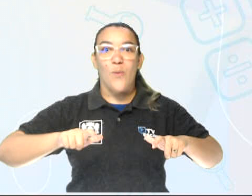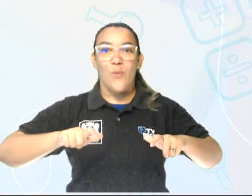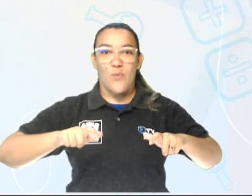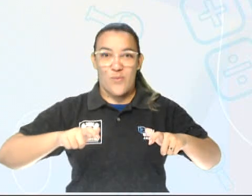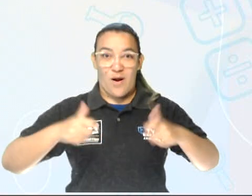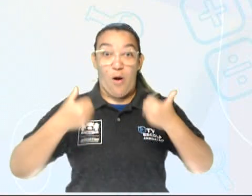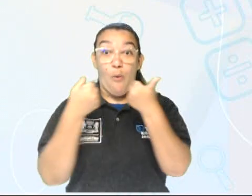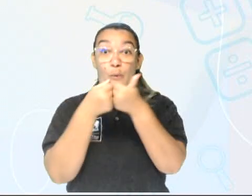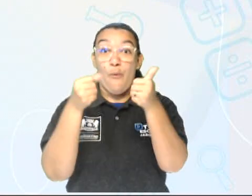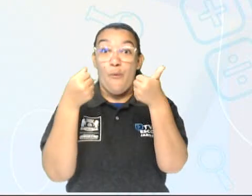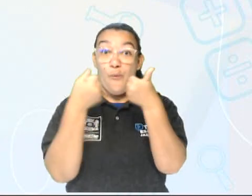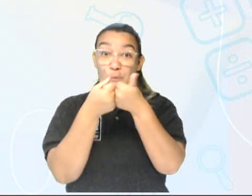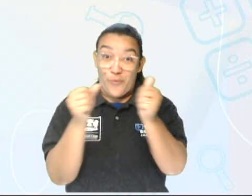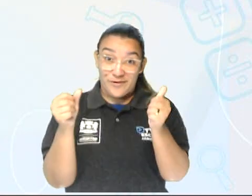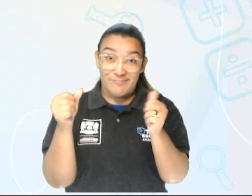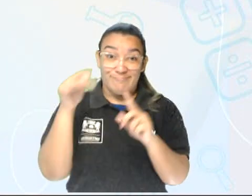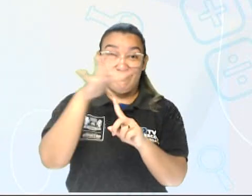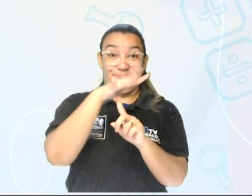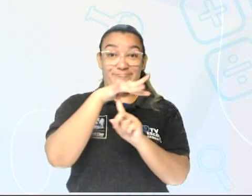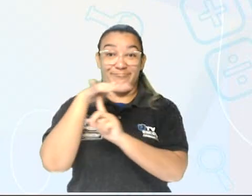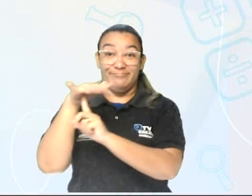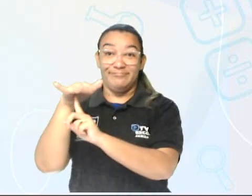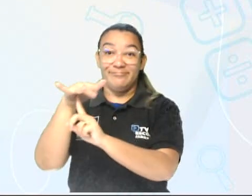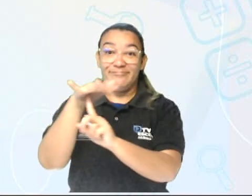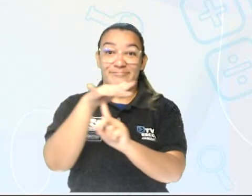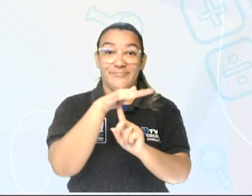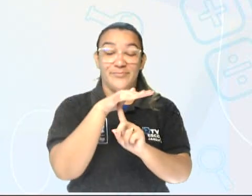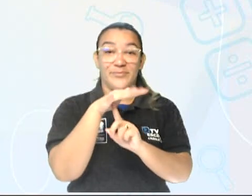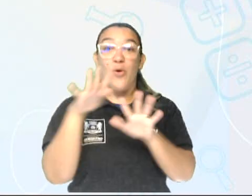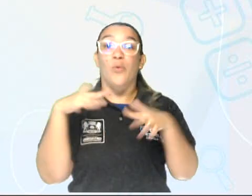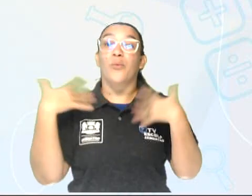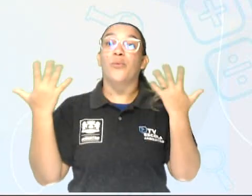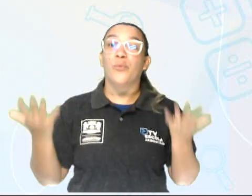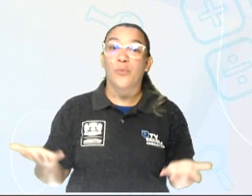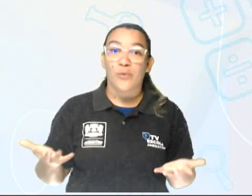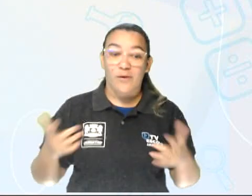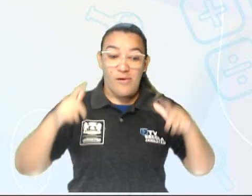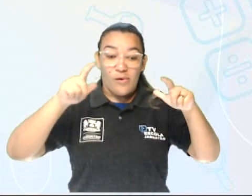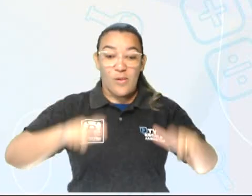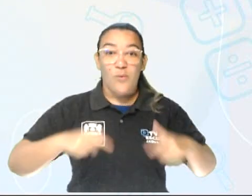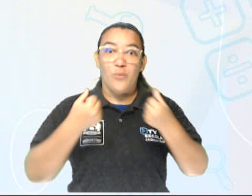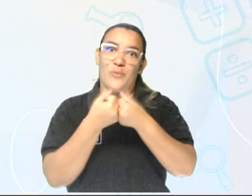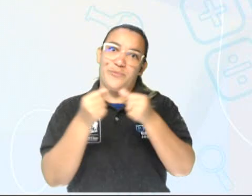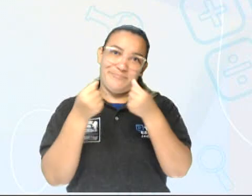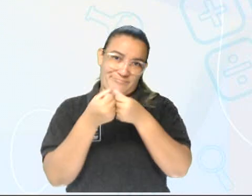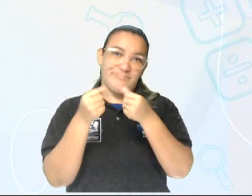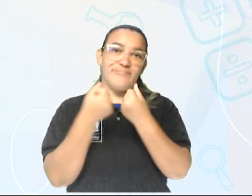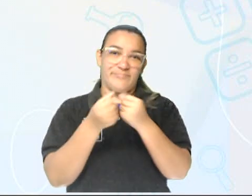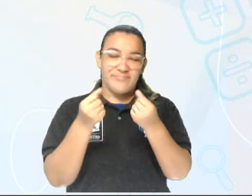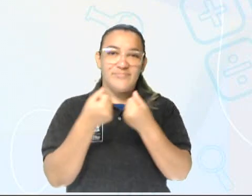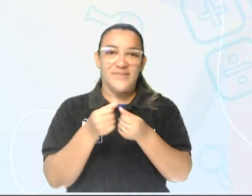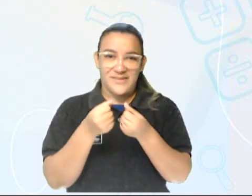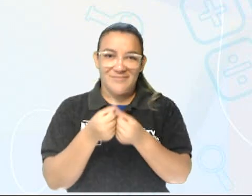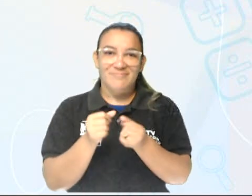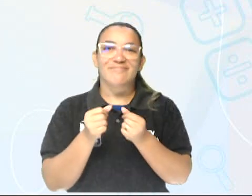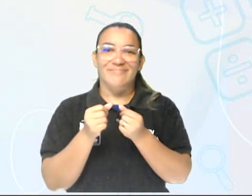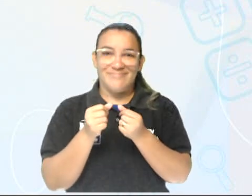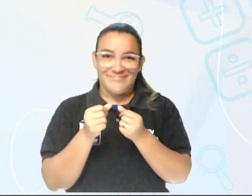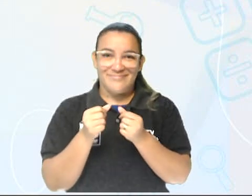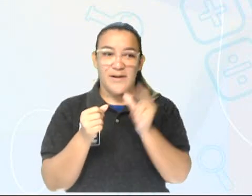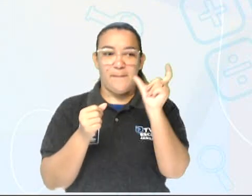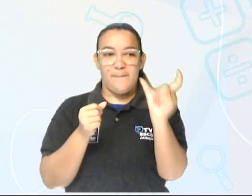significa parada de ônibus, ou ponto de ônibus também, como algumas pessoas chamam. Que é o